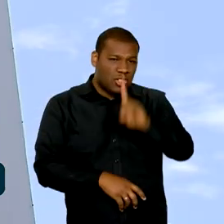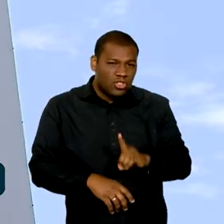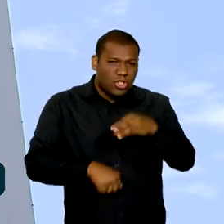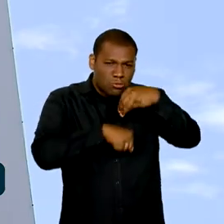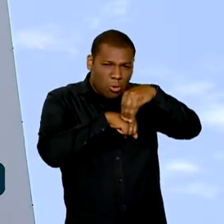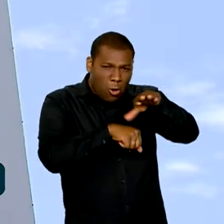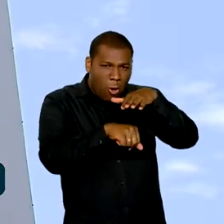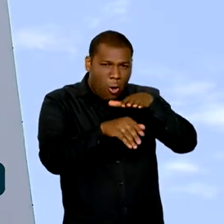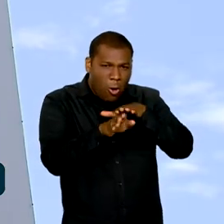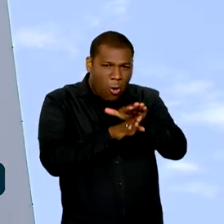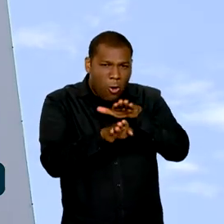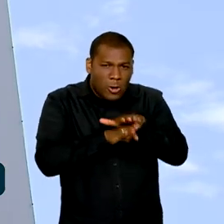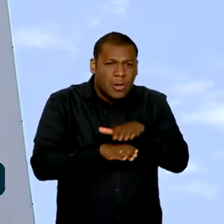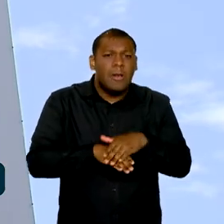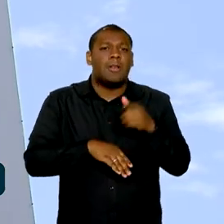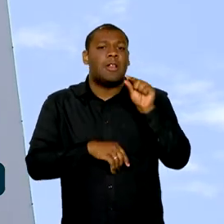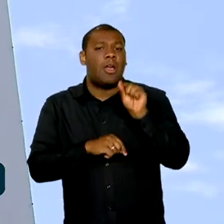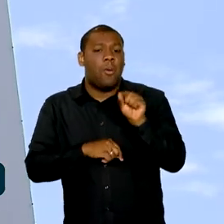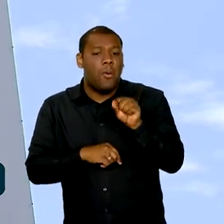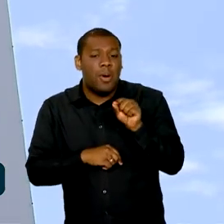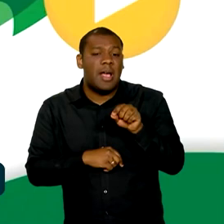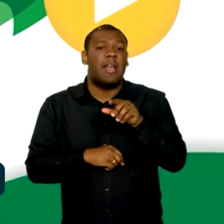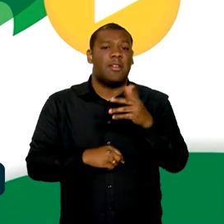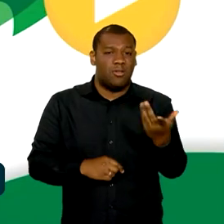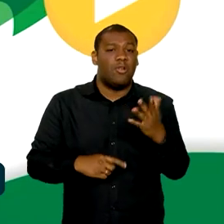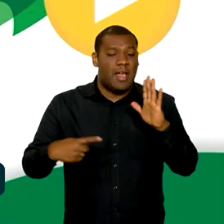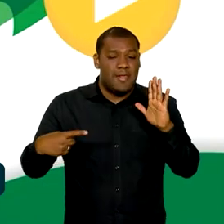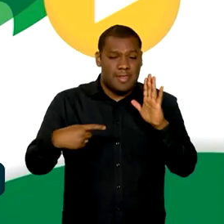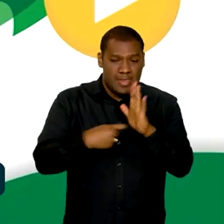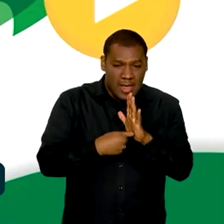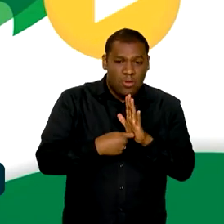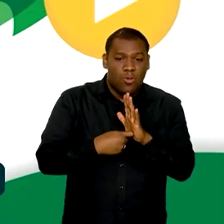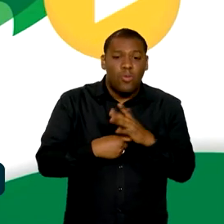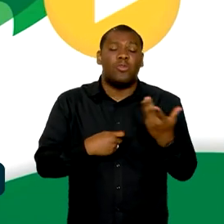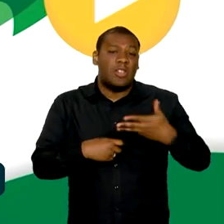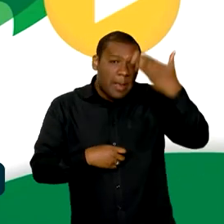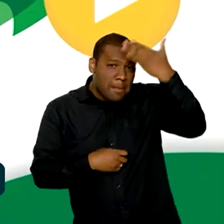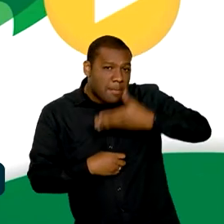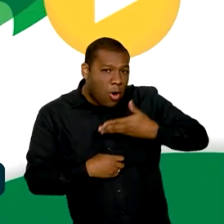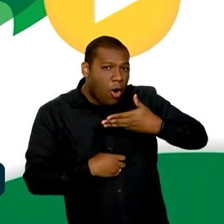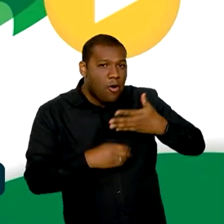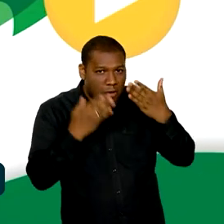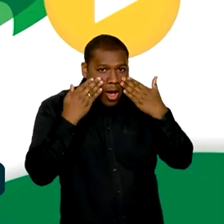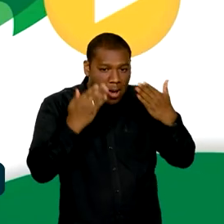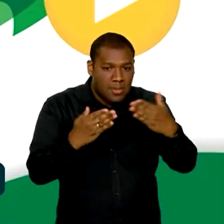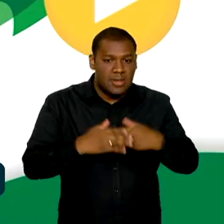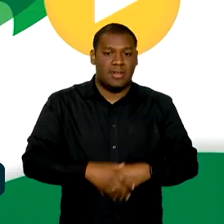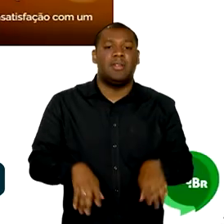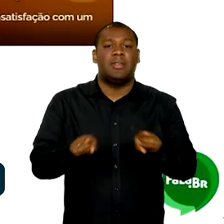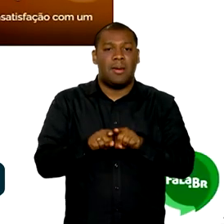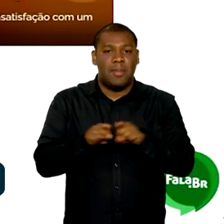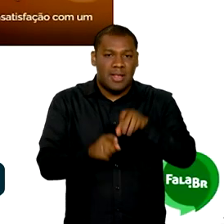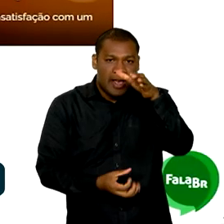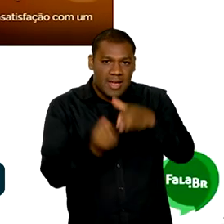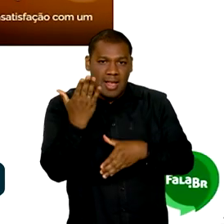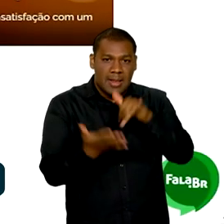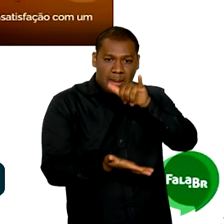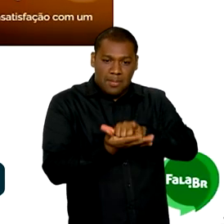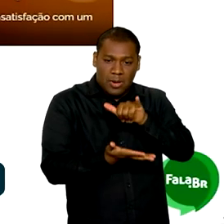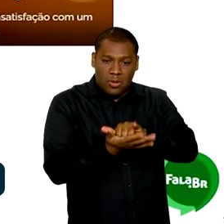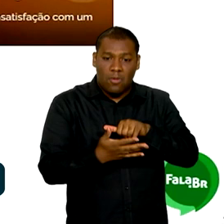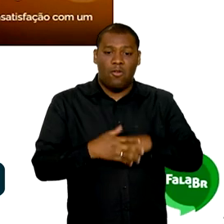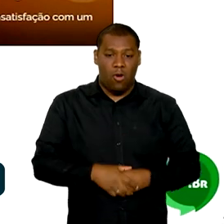como recolher provas da perseguição ou investida. O órgão criou também uma plataforma, a Fala BR, que promete